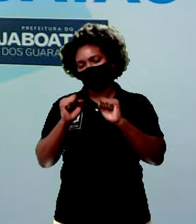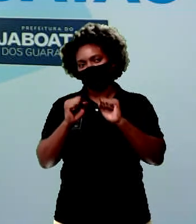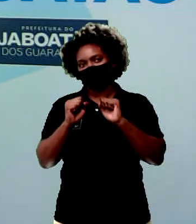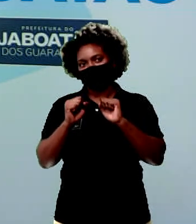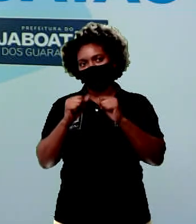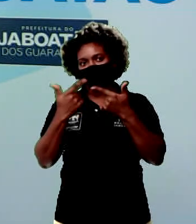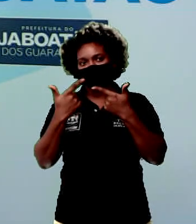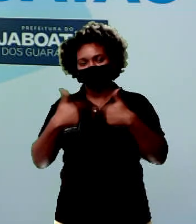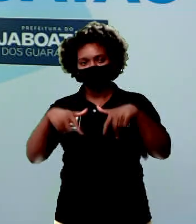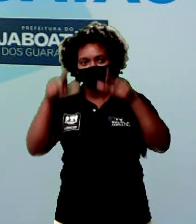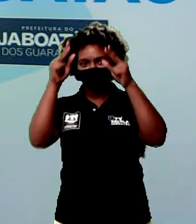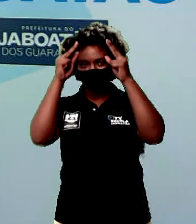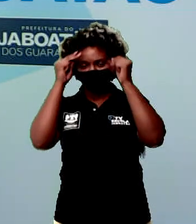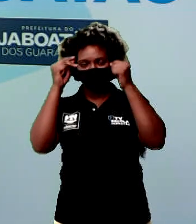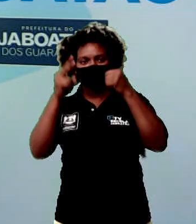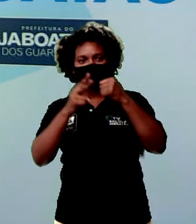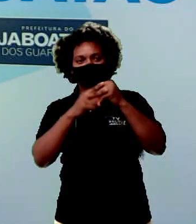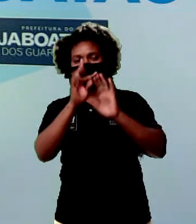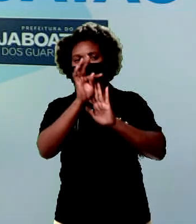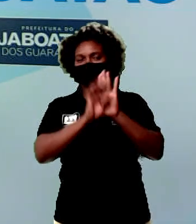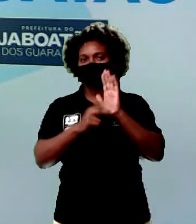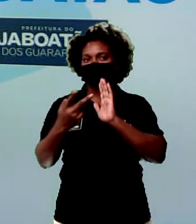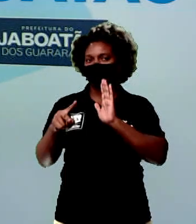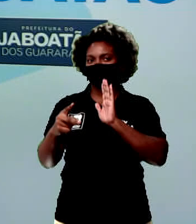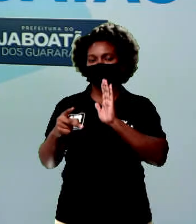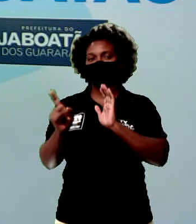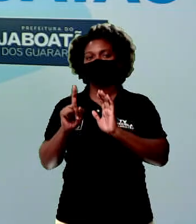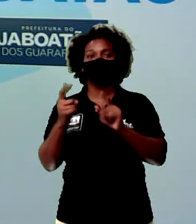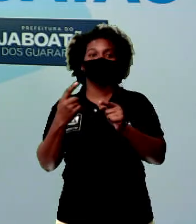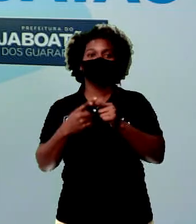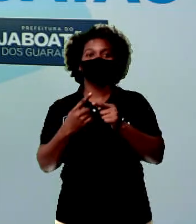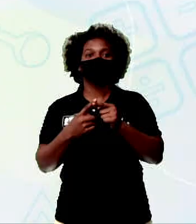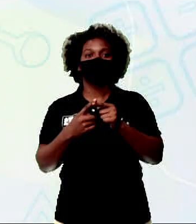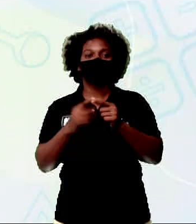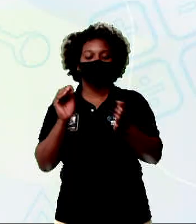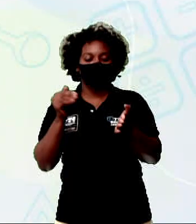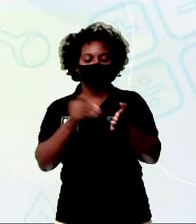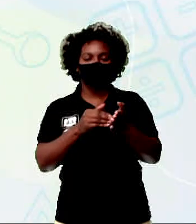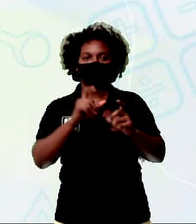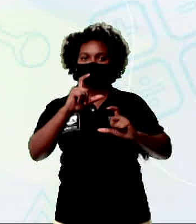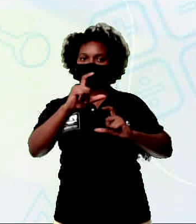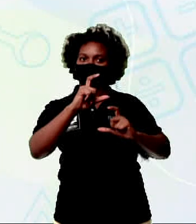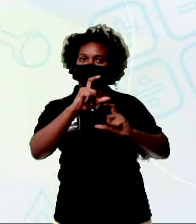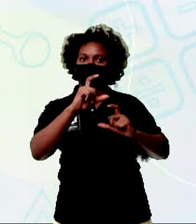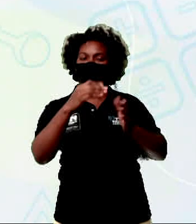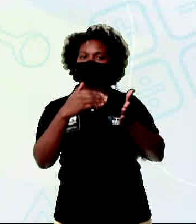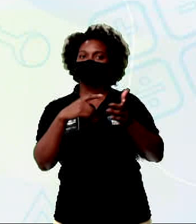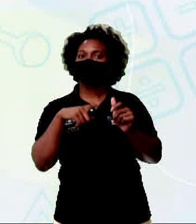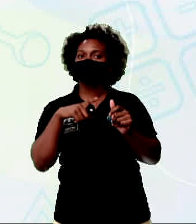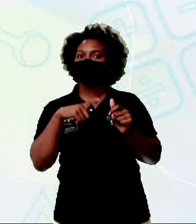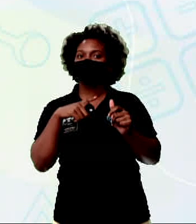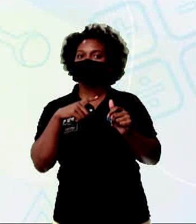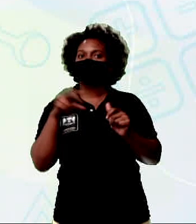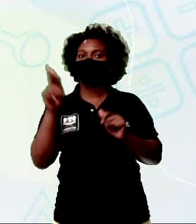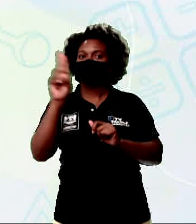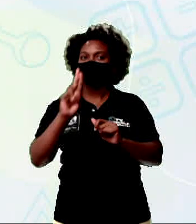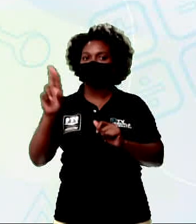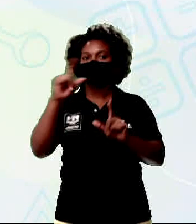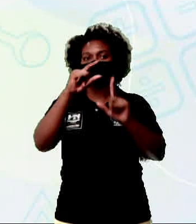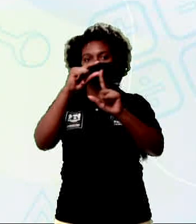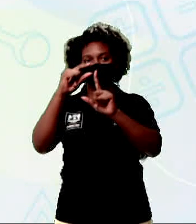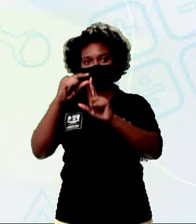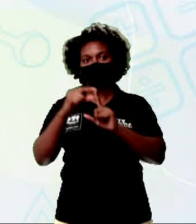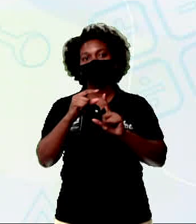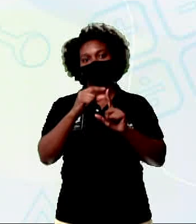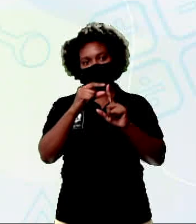não verbal. Por quê? Porque, neste último quadro, nós temos a utilização de palavras.